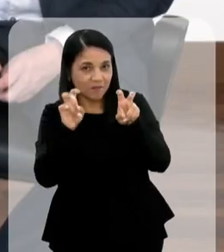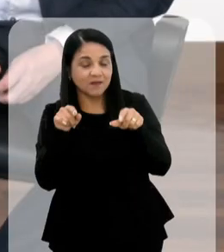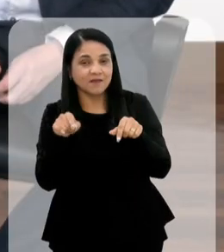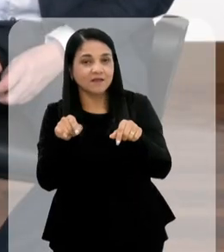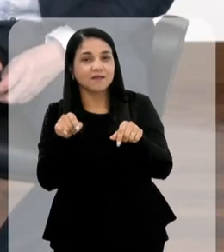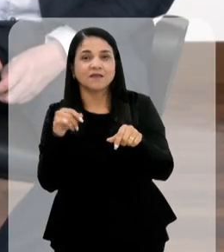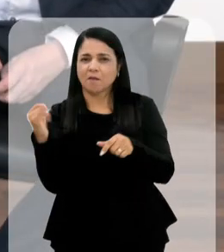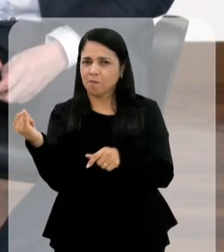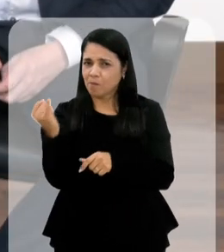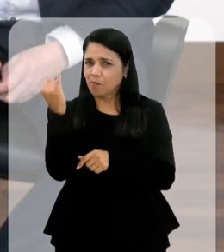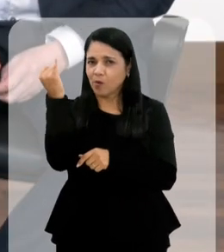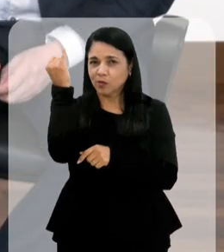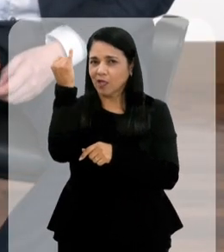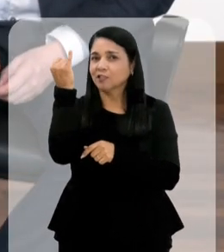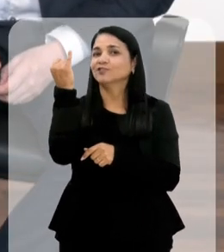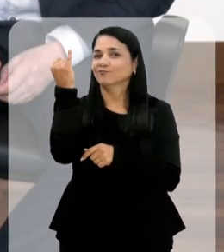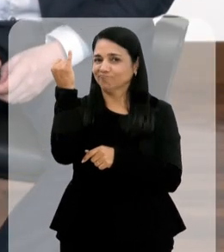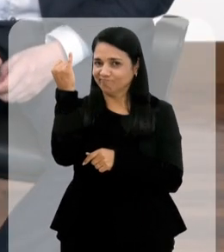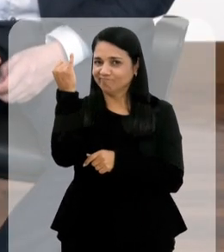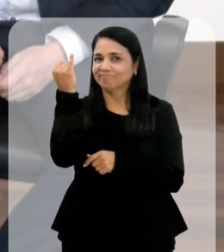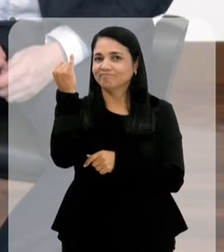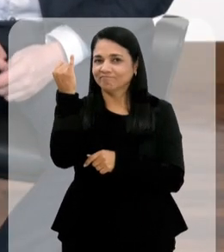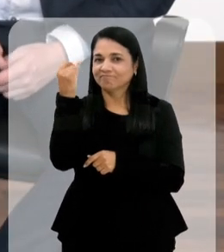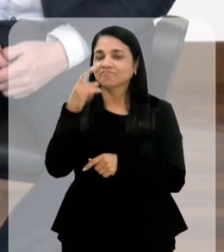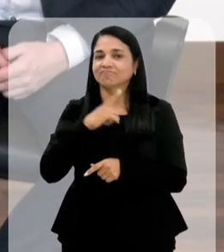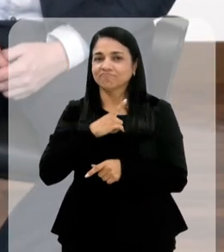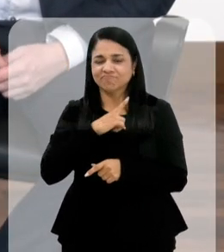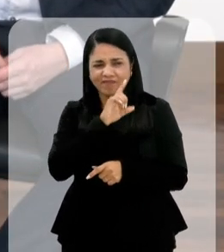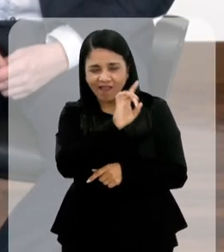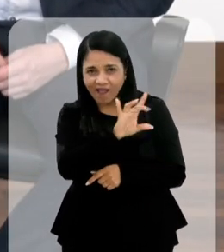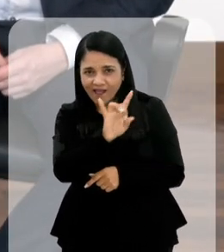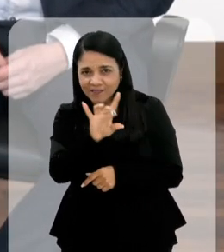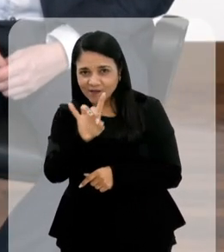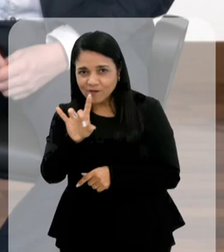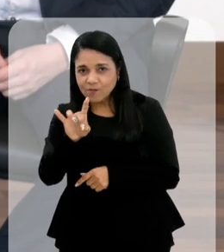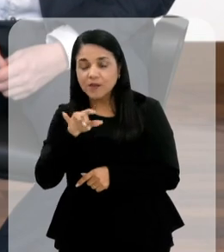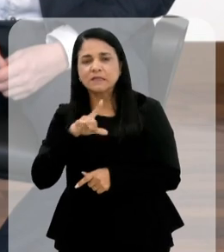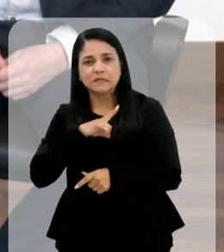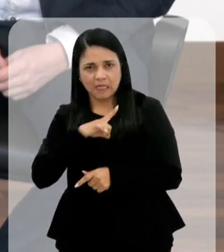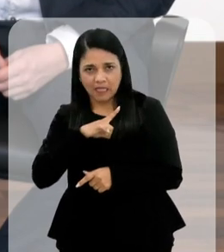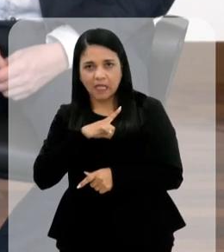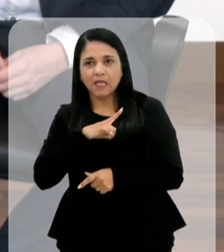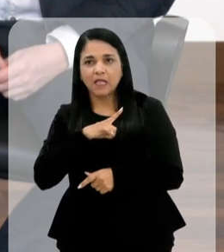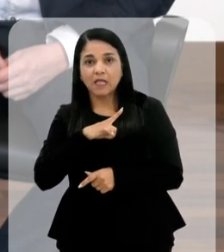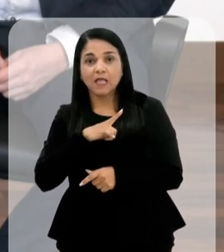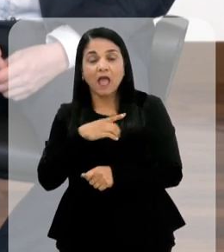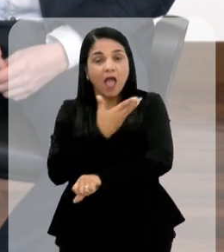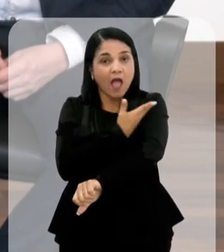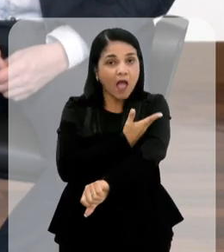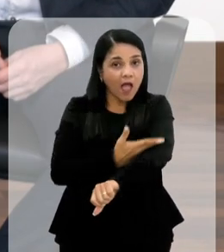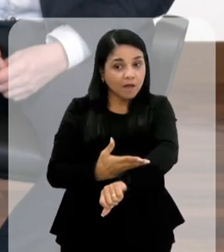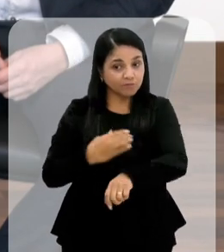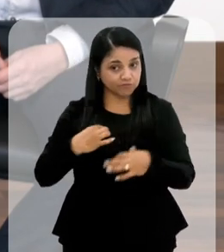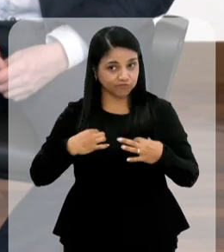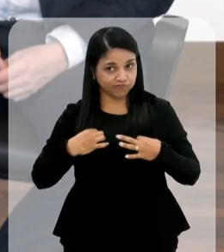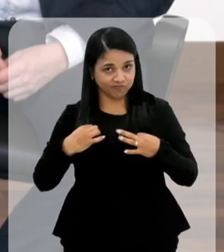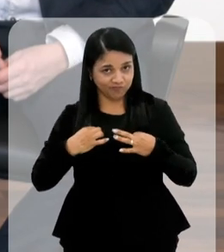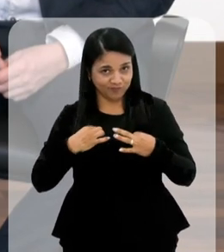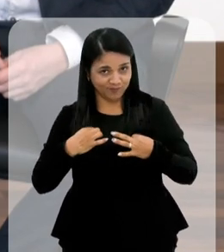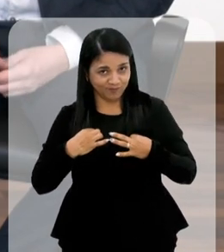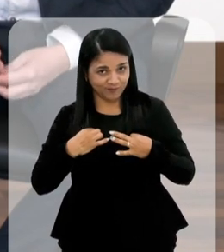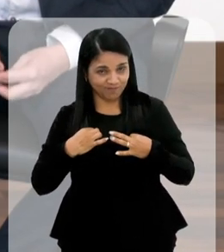Então, a gastronomia é uma parte riquíssima, porque cada uma tem a sua, hábitos de